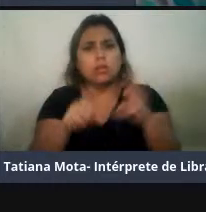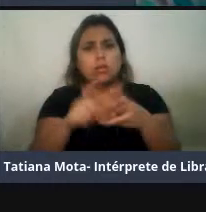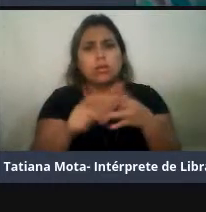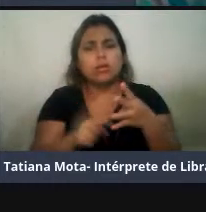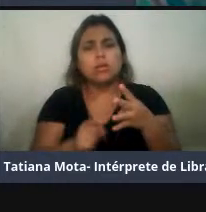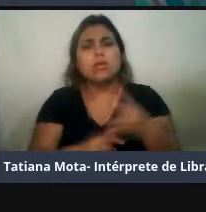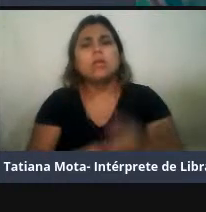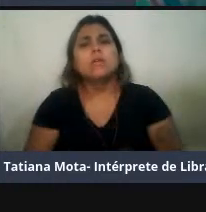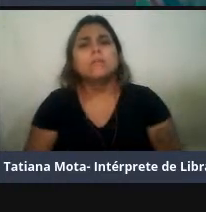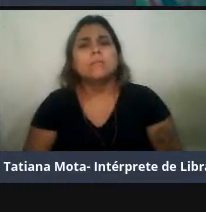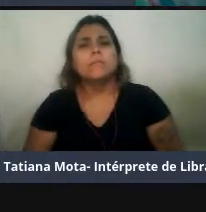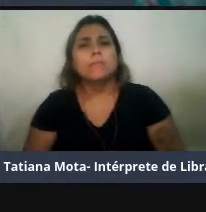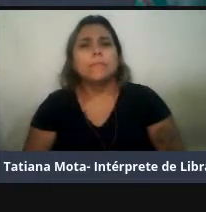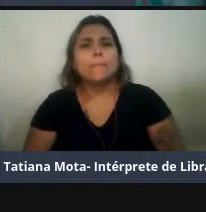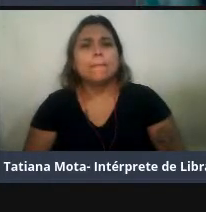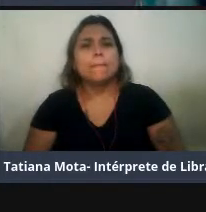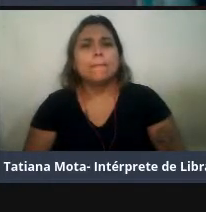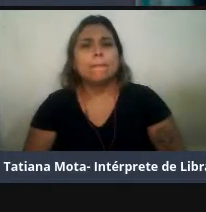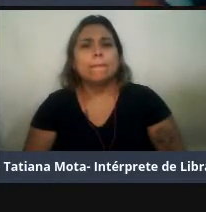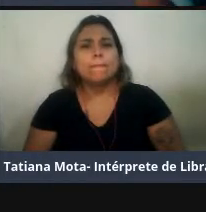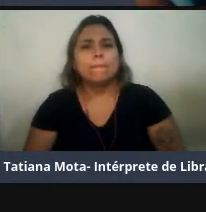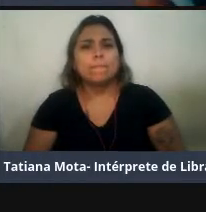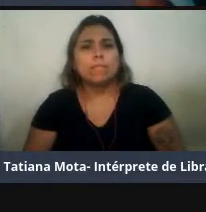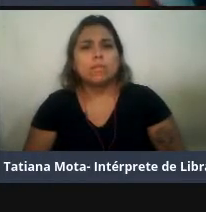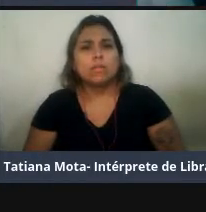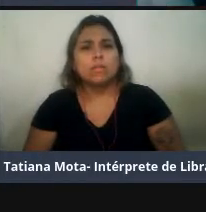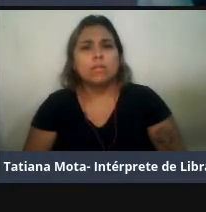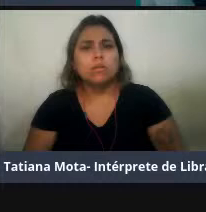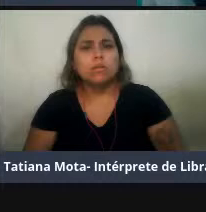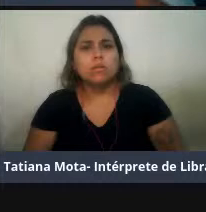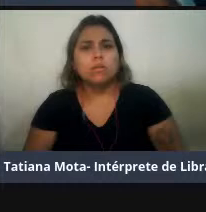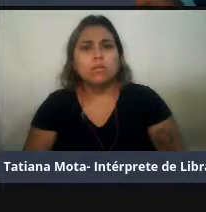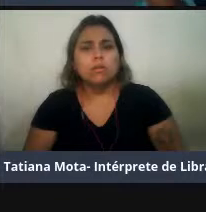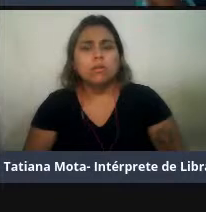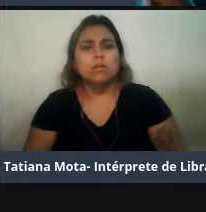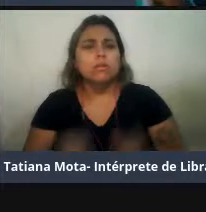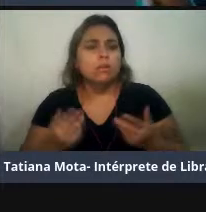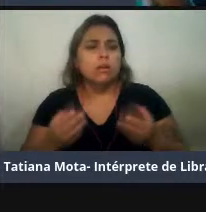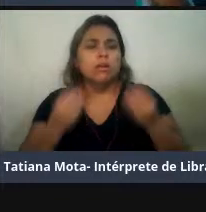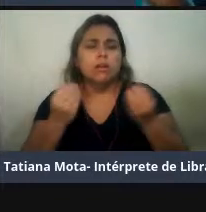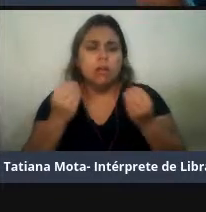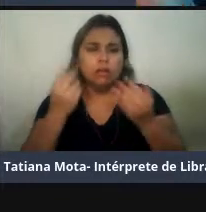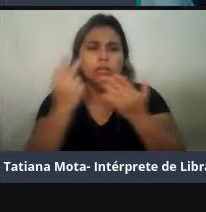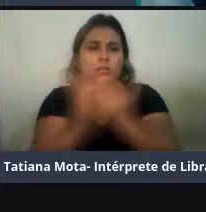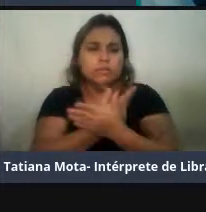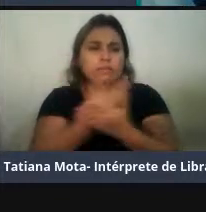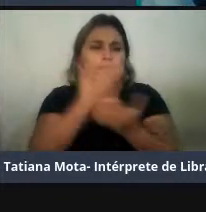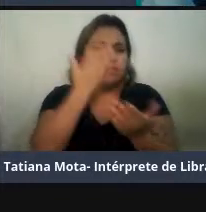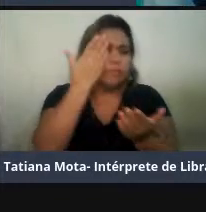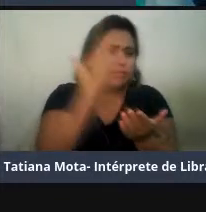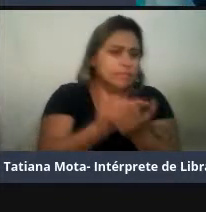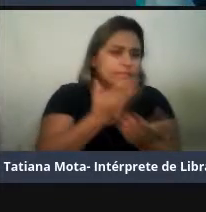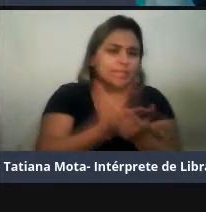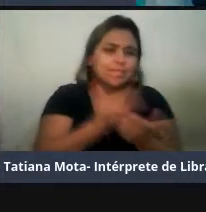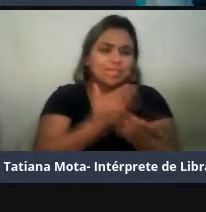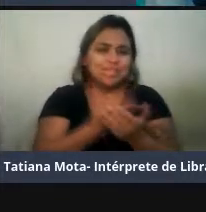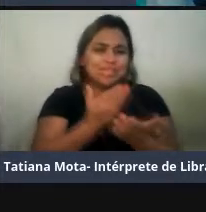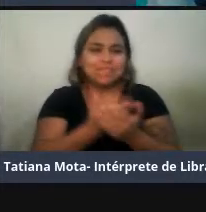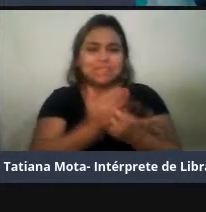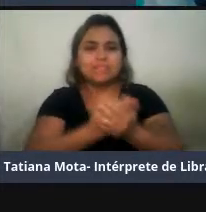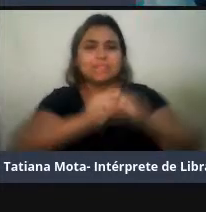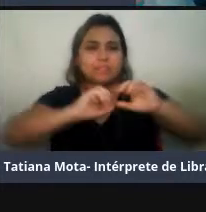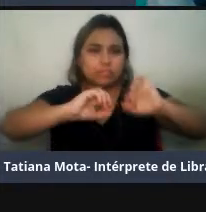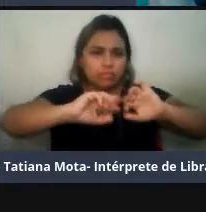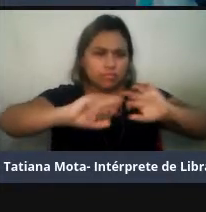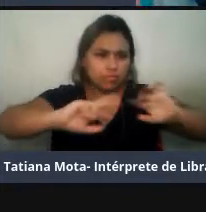né, então, como esses sons vieram de diferentes estudos, né, diferentes sistemas de gravação, a gente precisava de uma análise bem